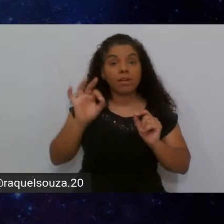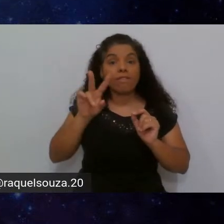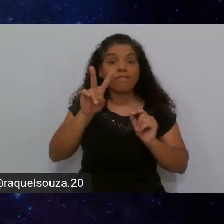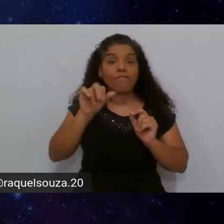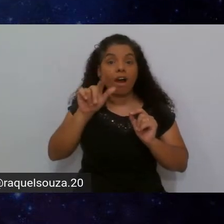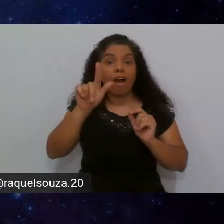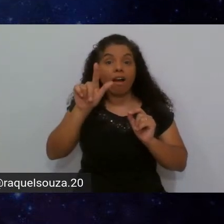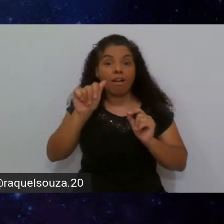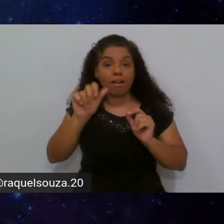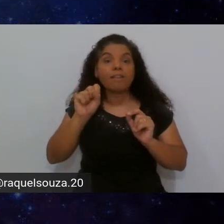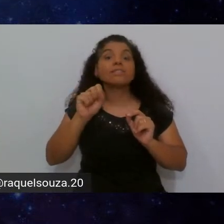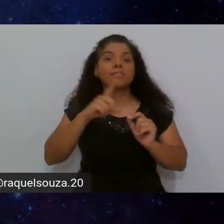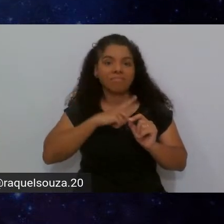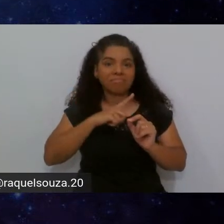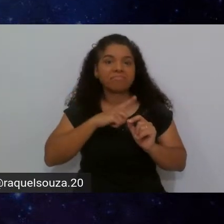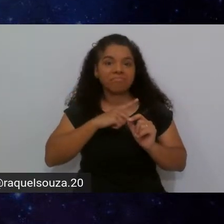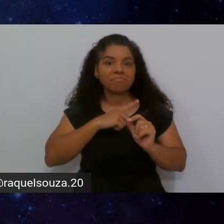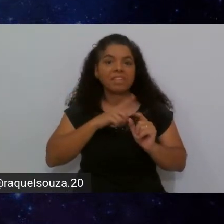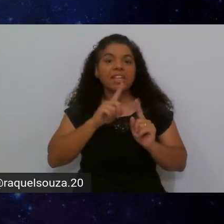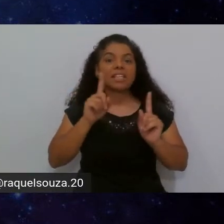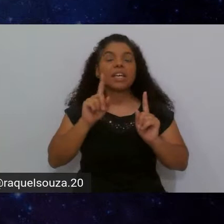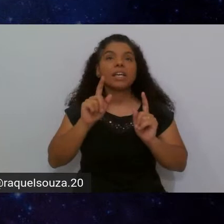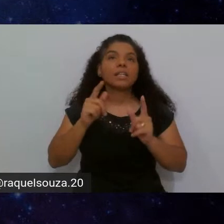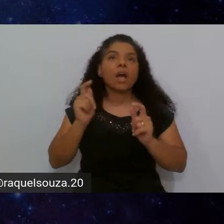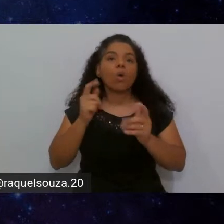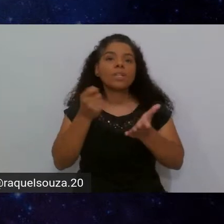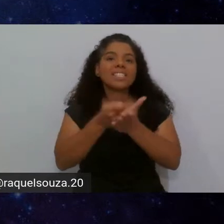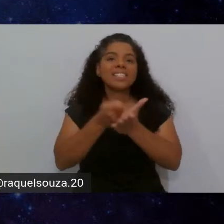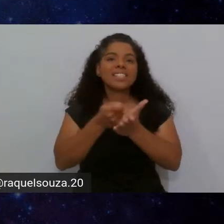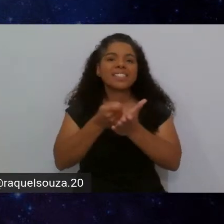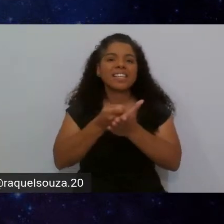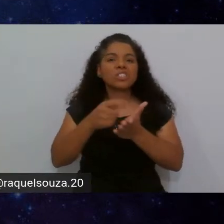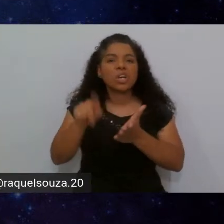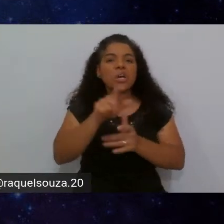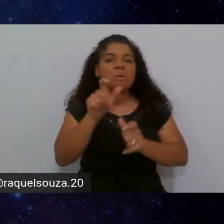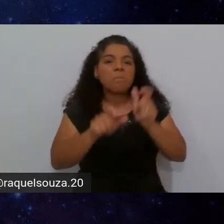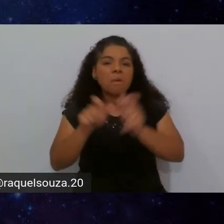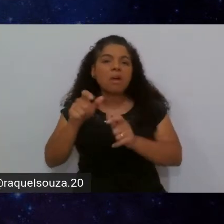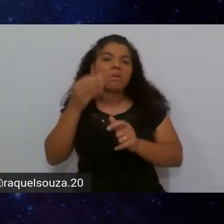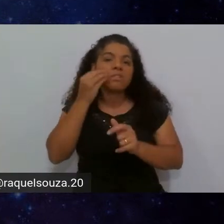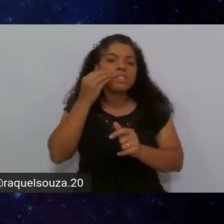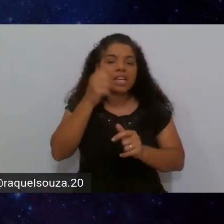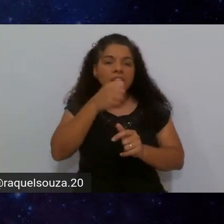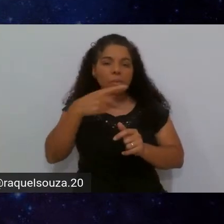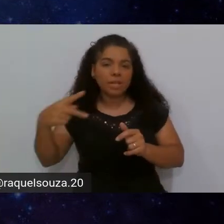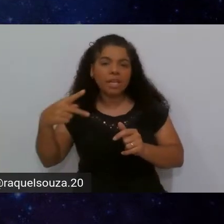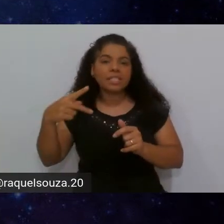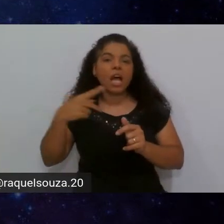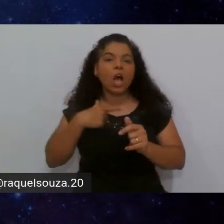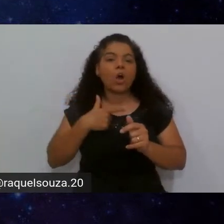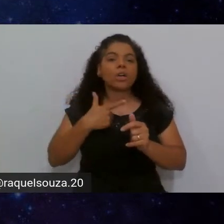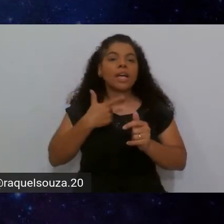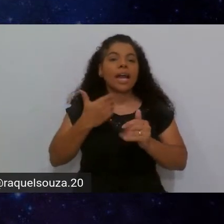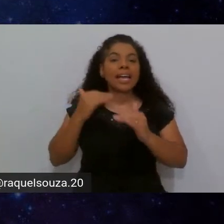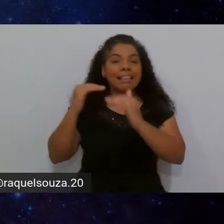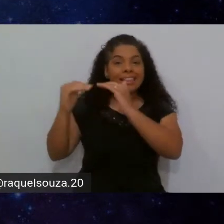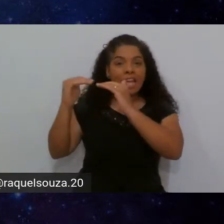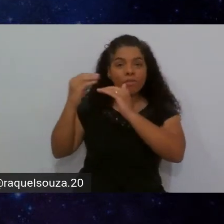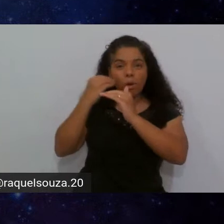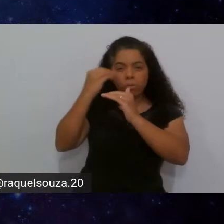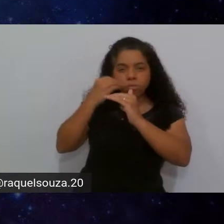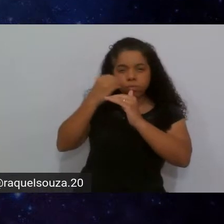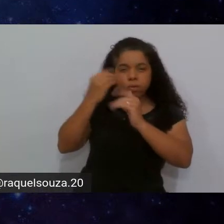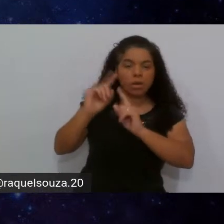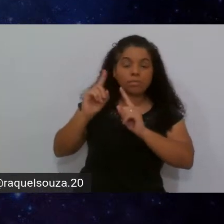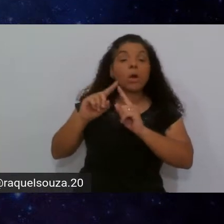que não exigem ali de pessoas que testam aplicações ali, que estão no nível sênior, que eles